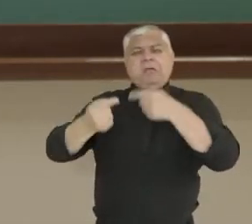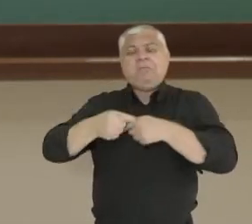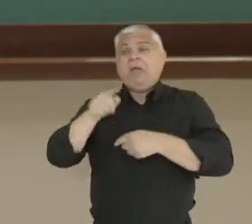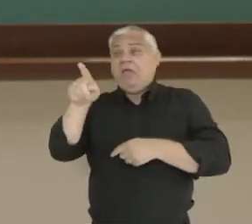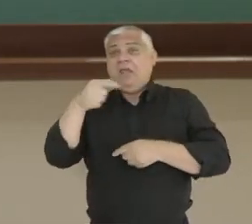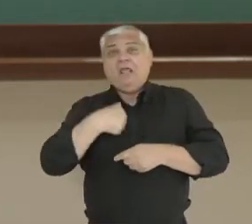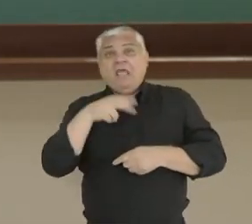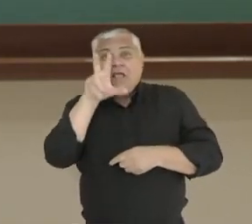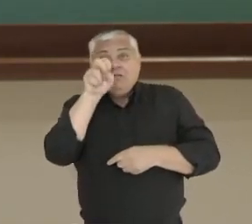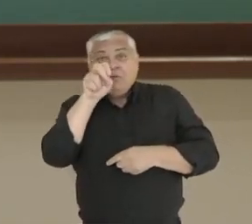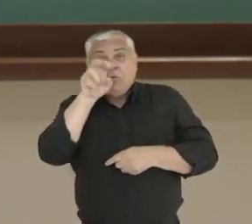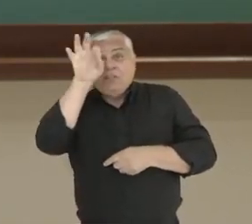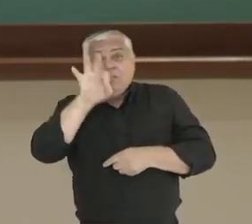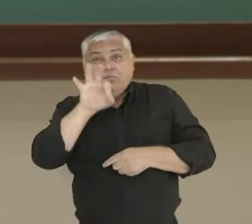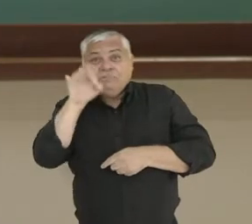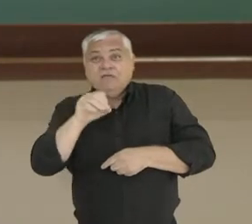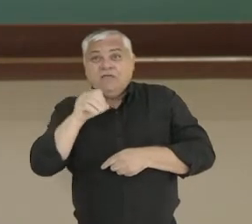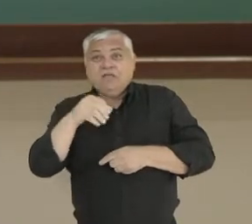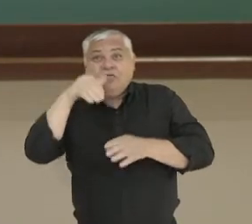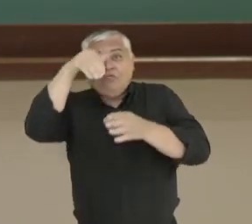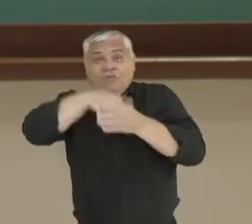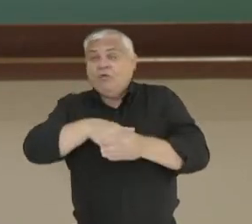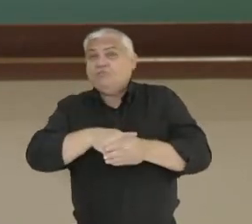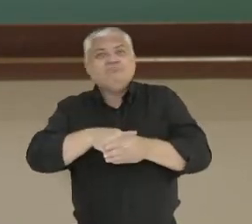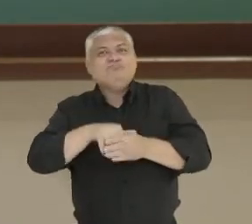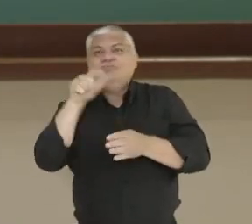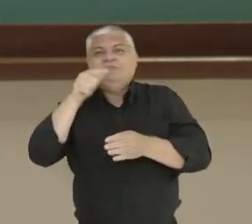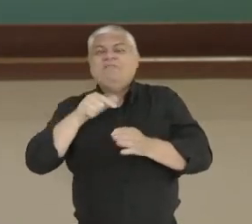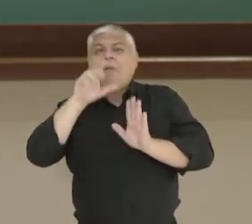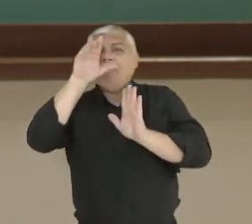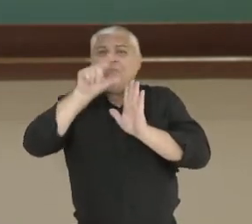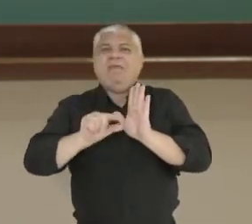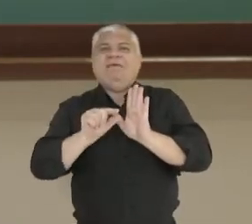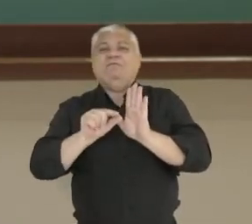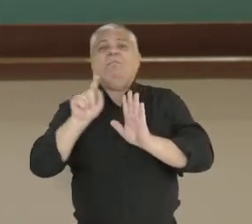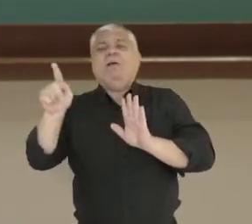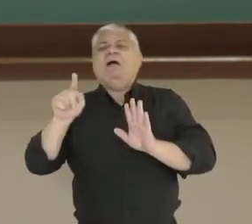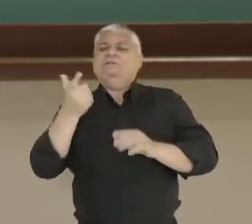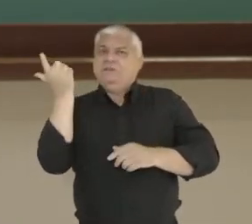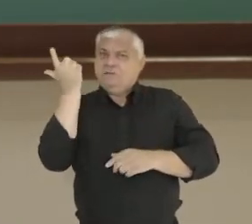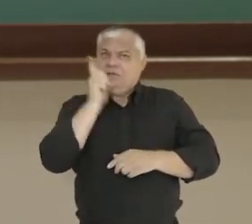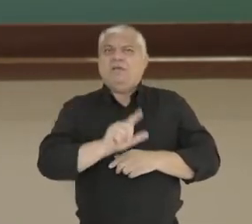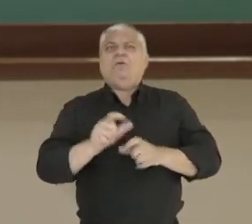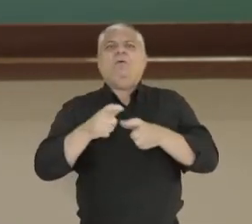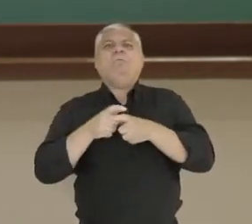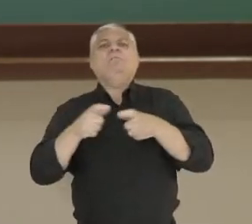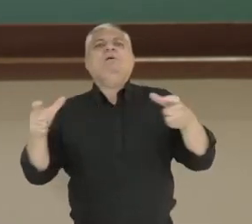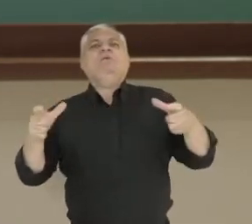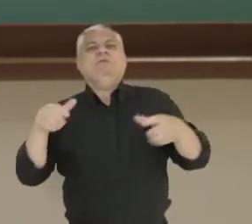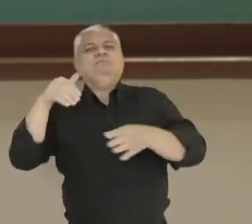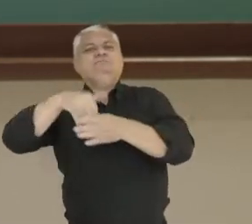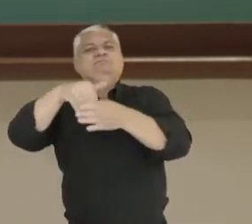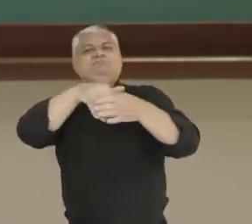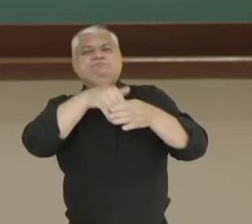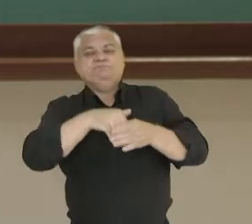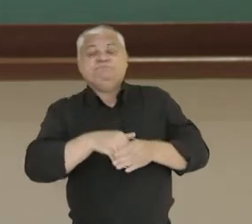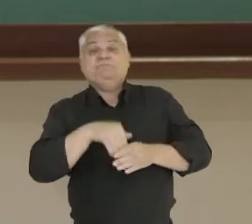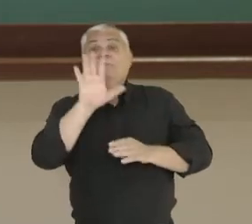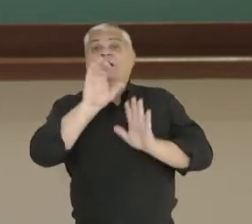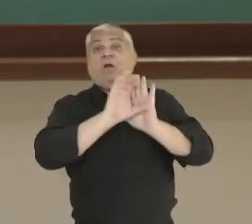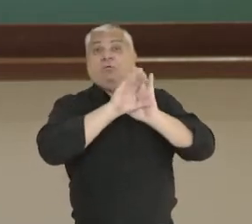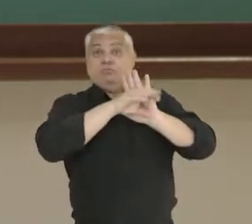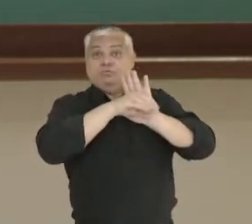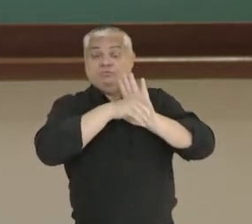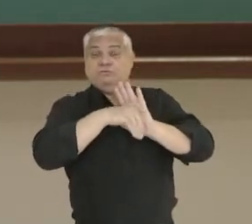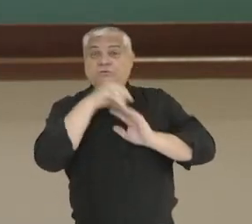da população brasileira, ele teve menos de 50% dos votos, mas ele teve maioria, porém a constituição da